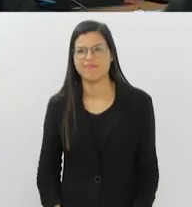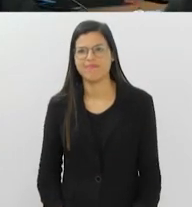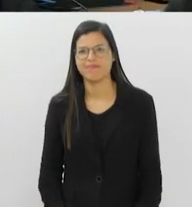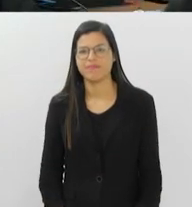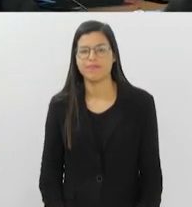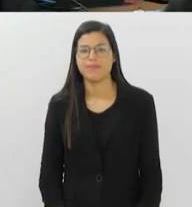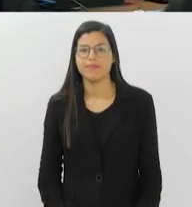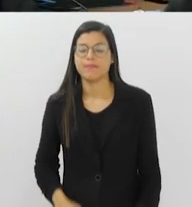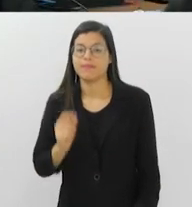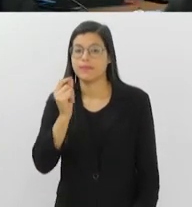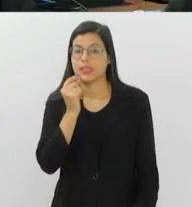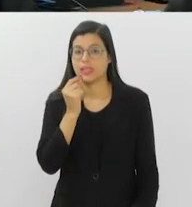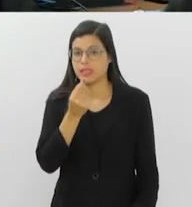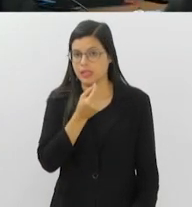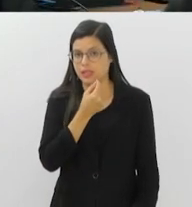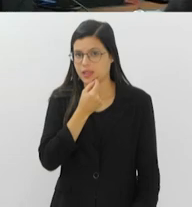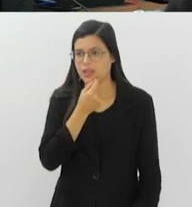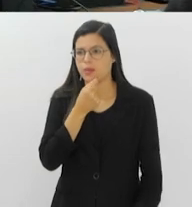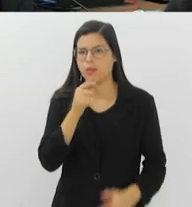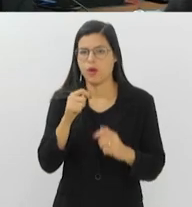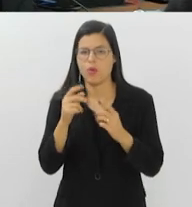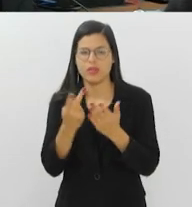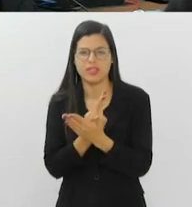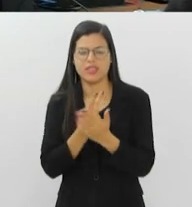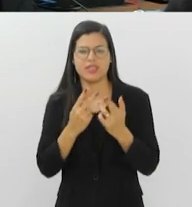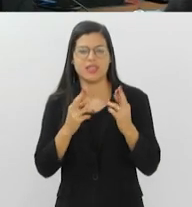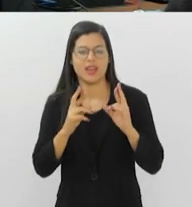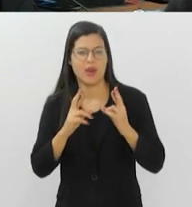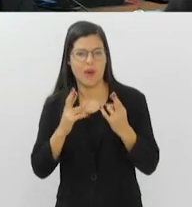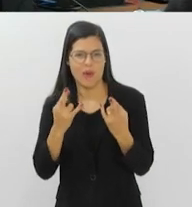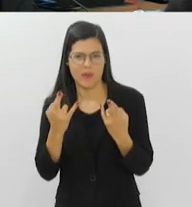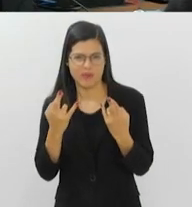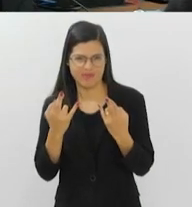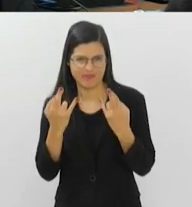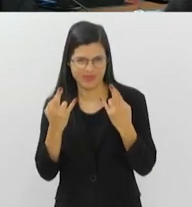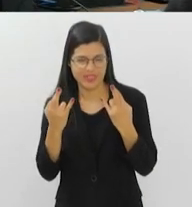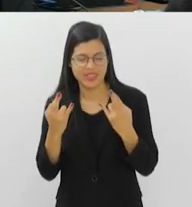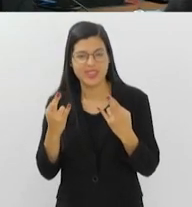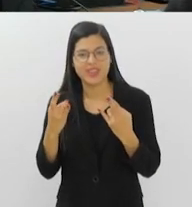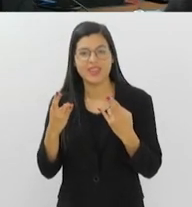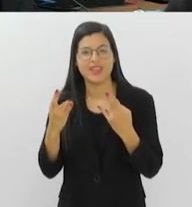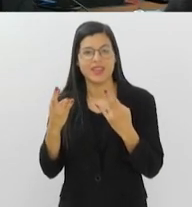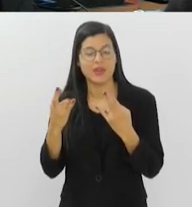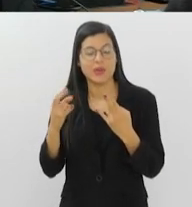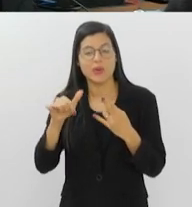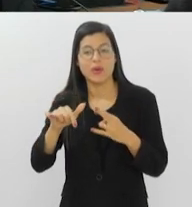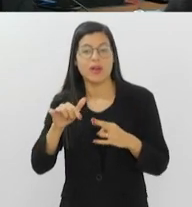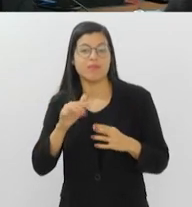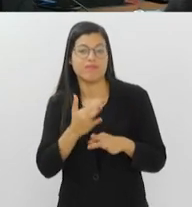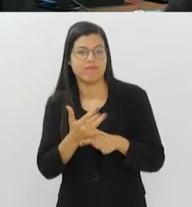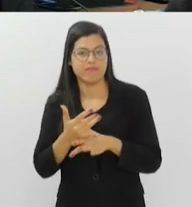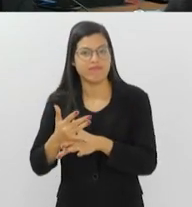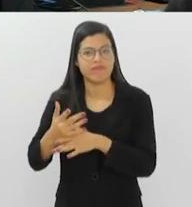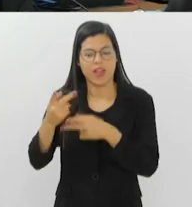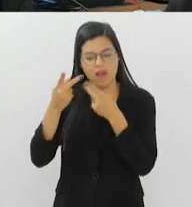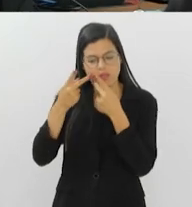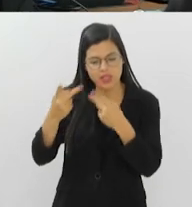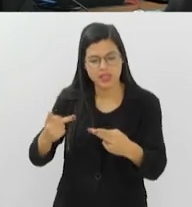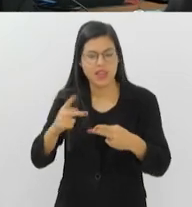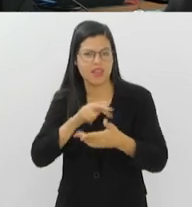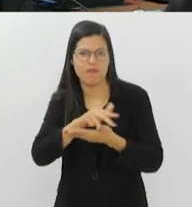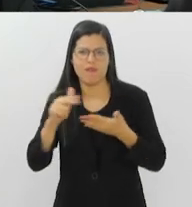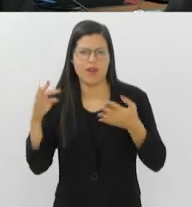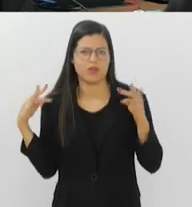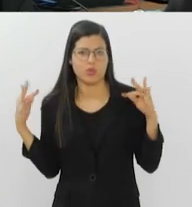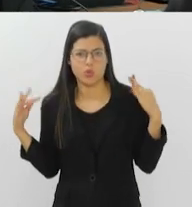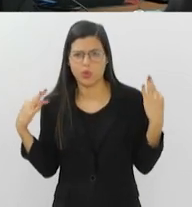Em setembro, com a realização do Rock in Rio, a Cidade Maravilhosa será visitada por milhares de turistas de várias partes do país e do mundo.